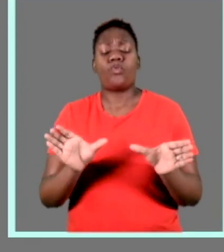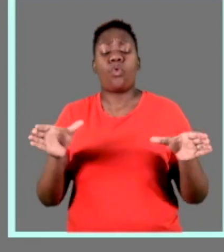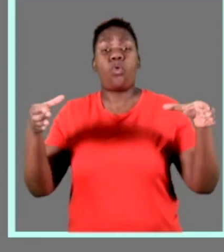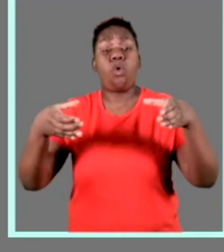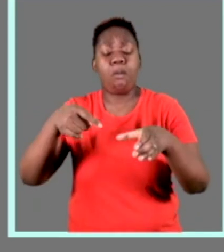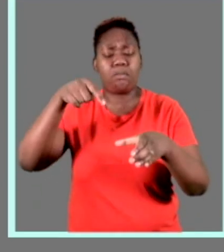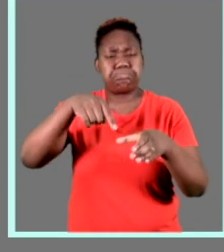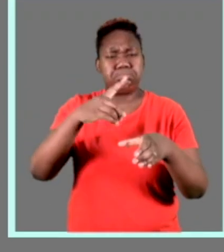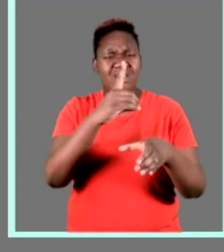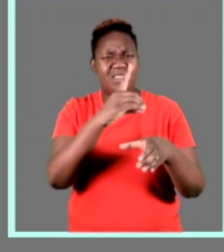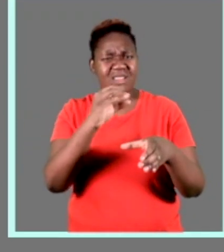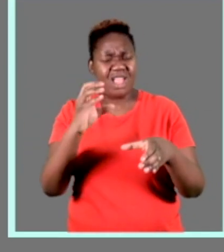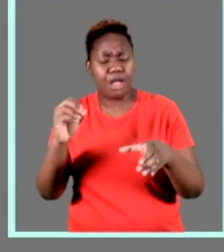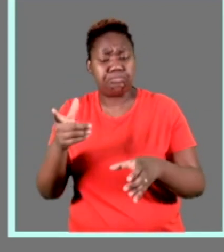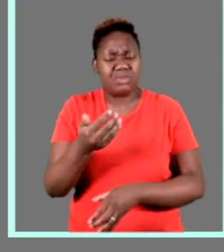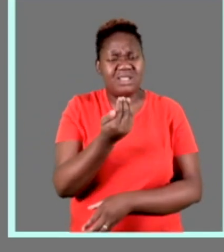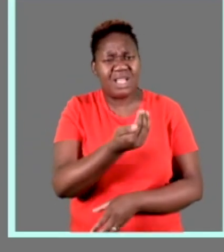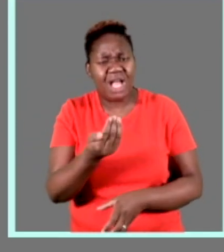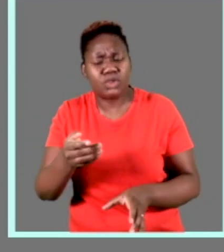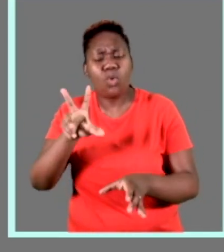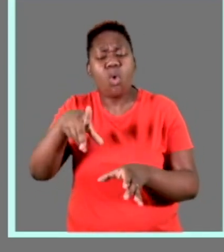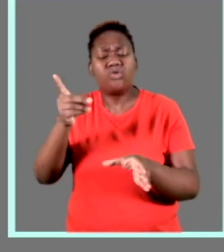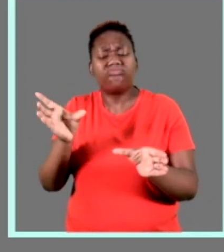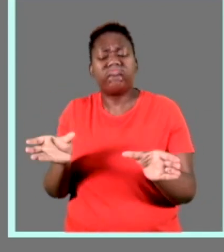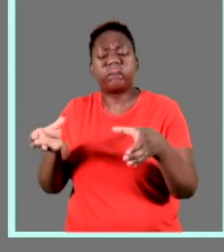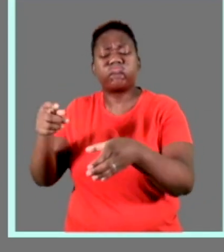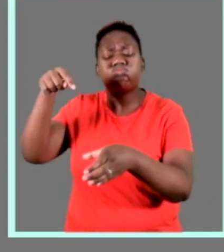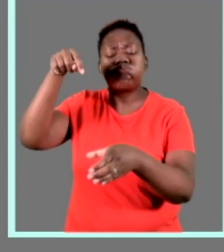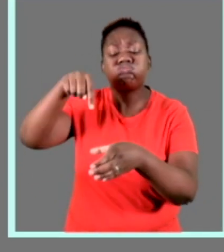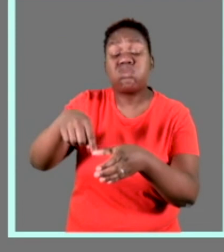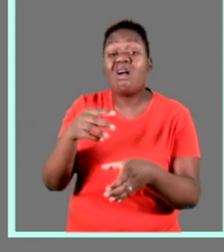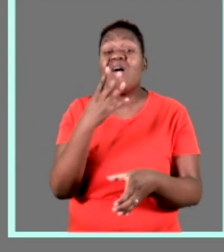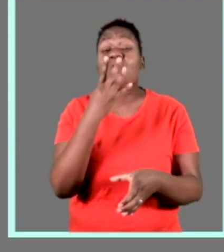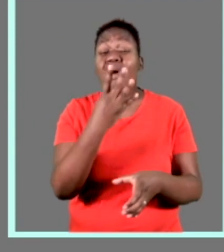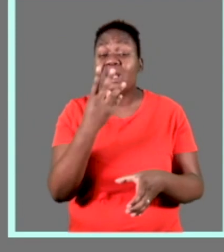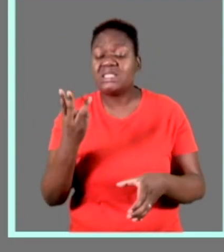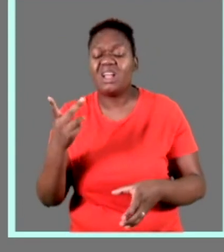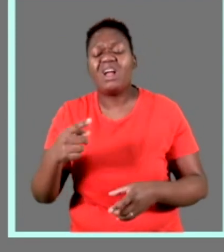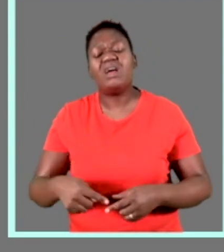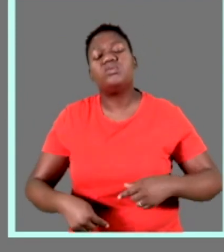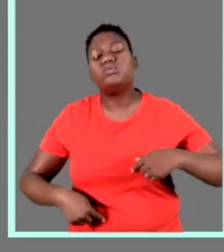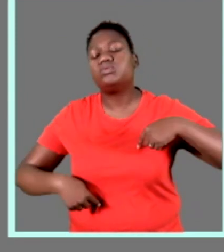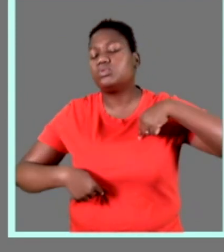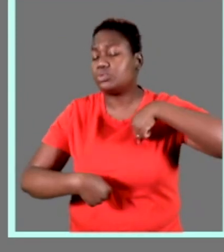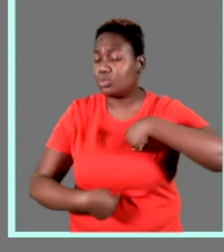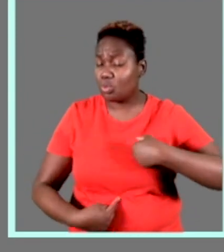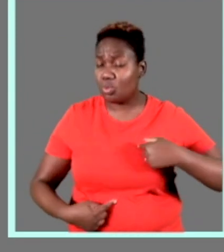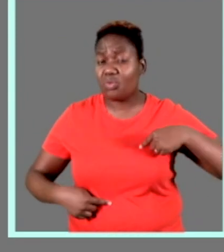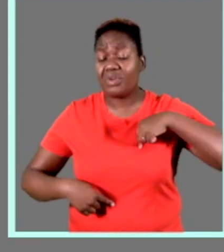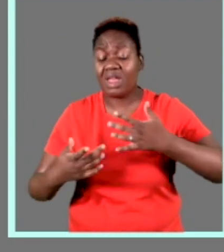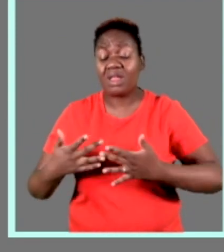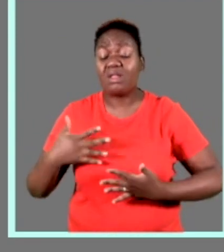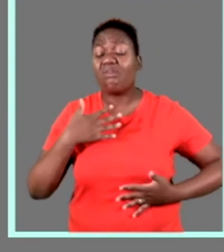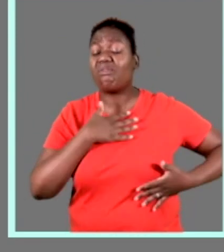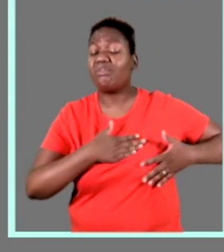43 em cada 100 crianças menores de 5 anos sofrem de desnutrição